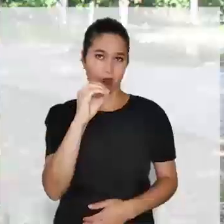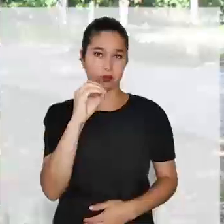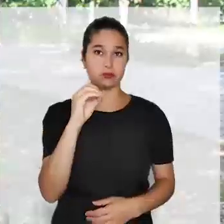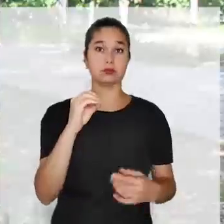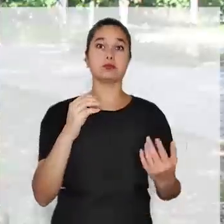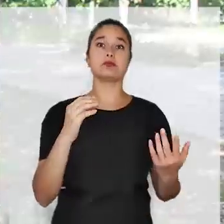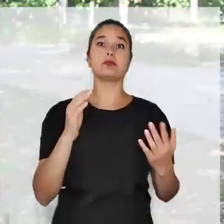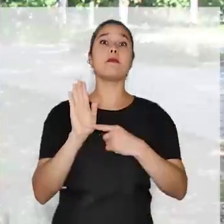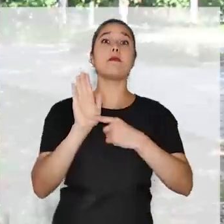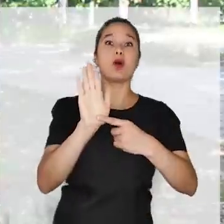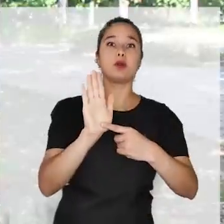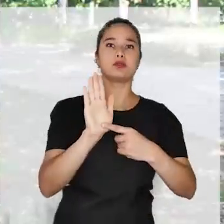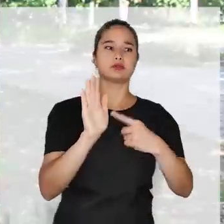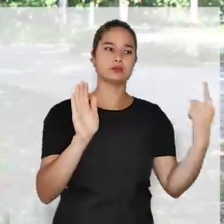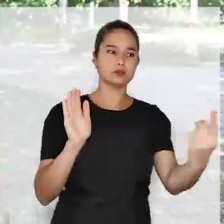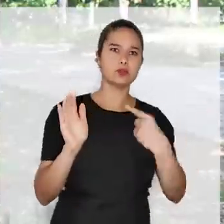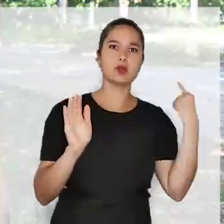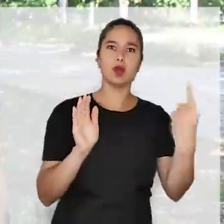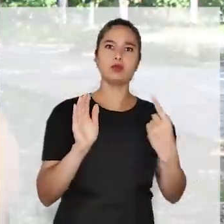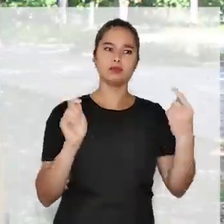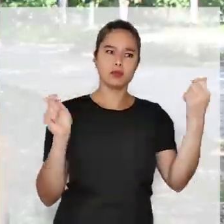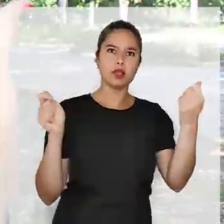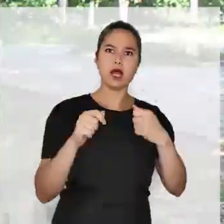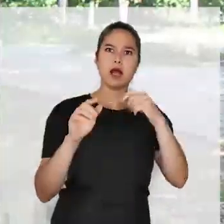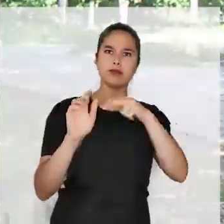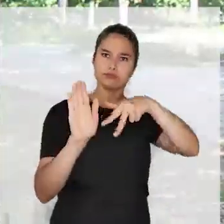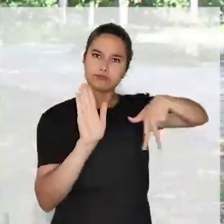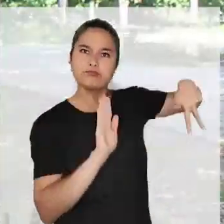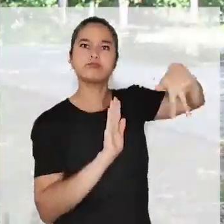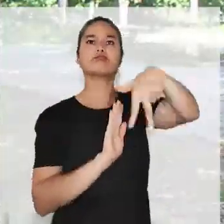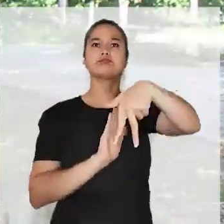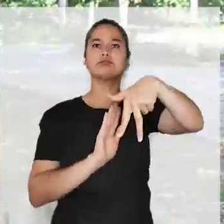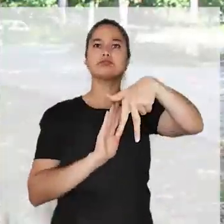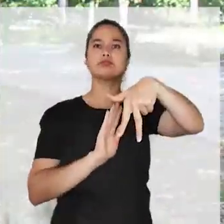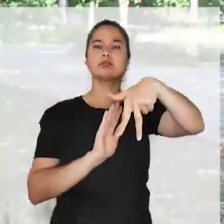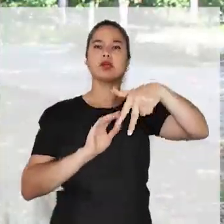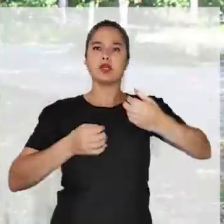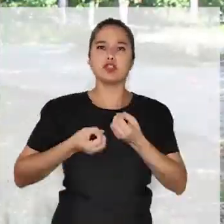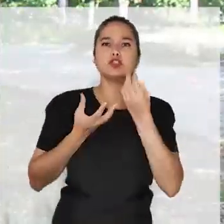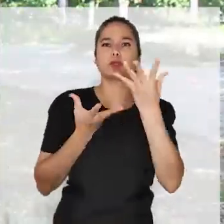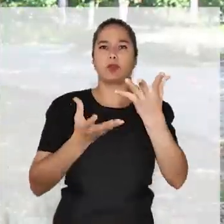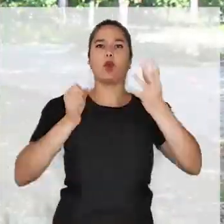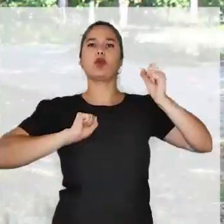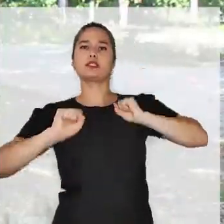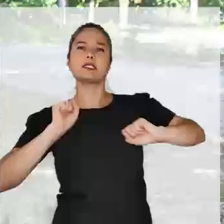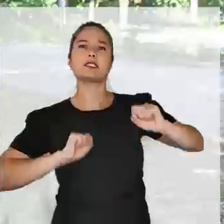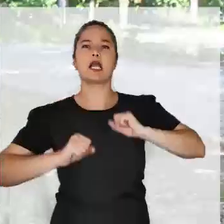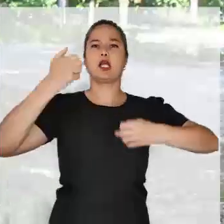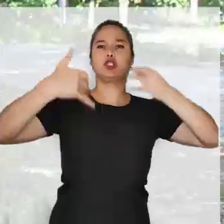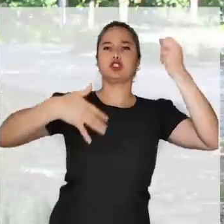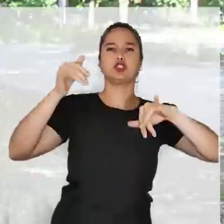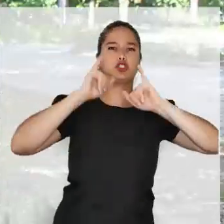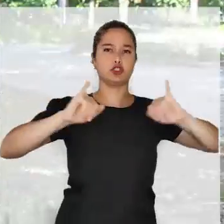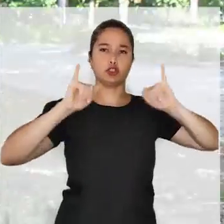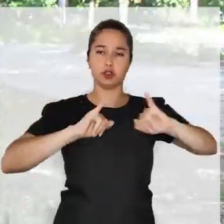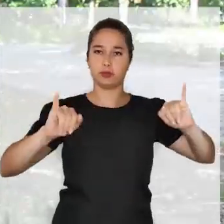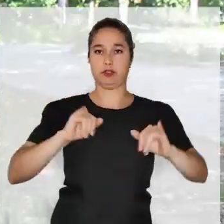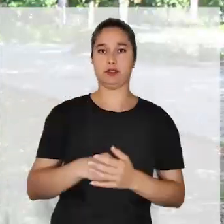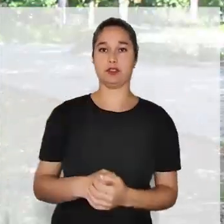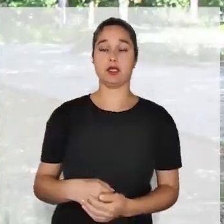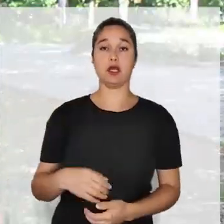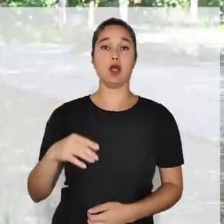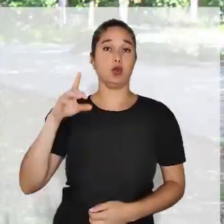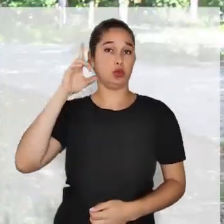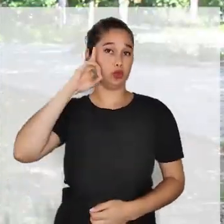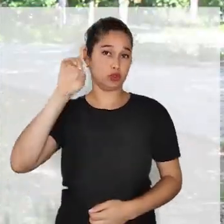mostrar que nós mulheres indígenas também podemos estar à frente, falando dos nossos anseios. Então o 8 de março,